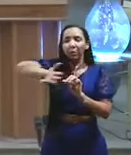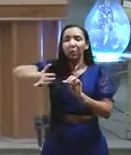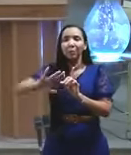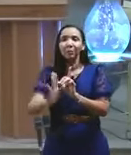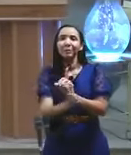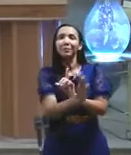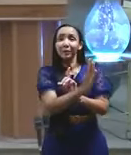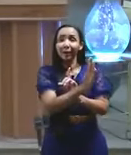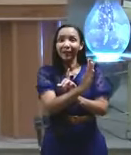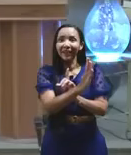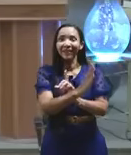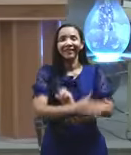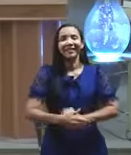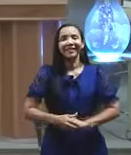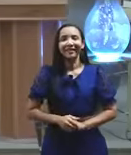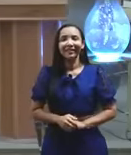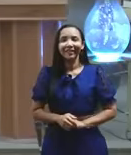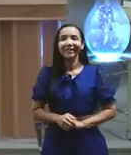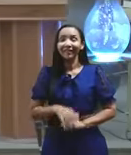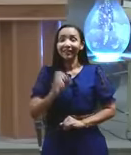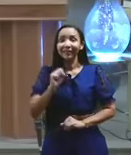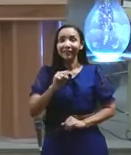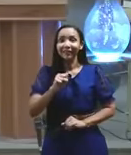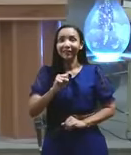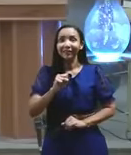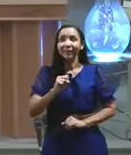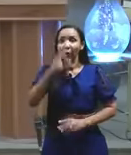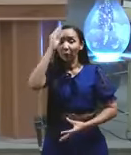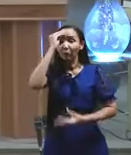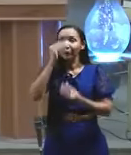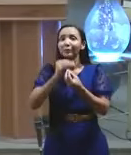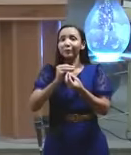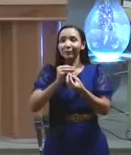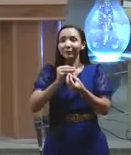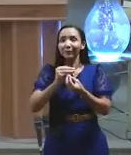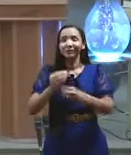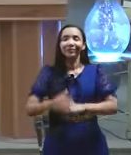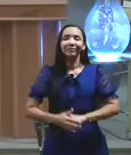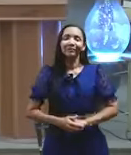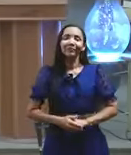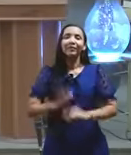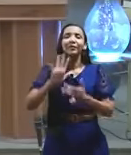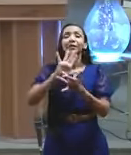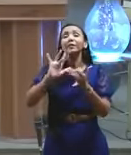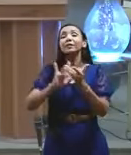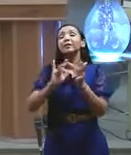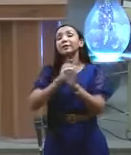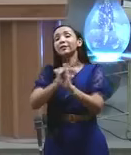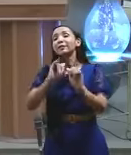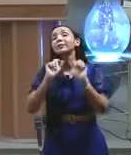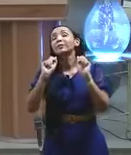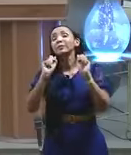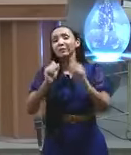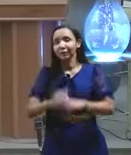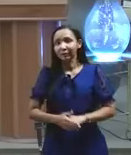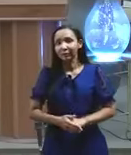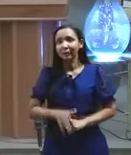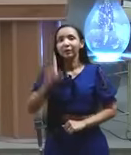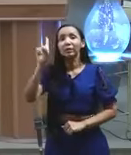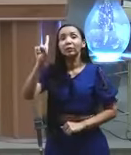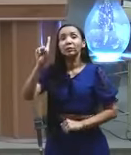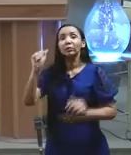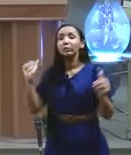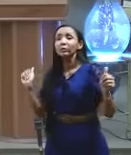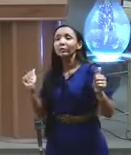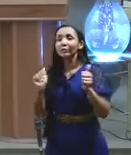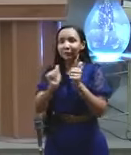o que? vamos, diga isso bem forte para finalizar eu estou com o que? eu estou com o que? eu